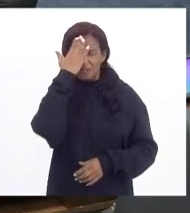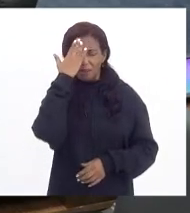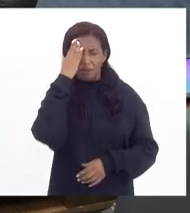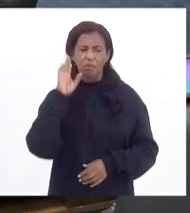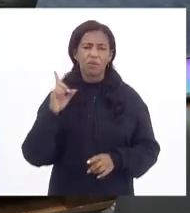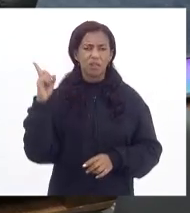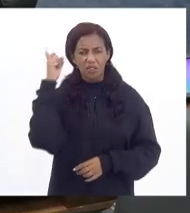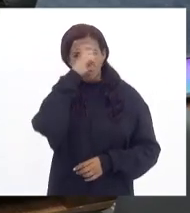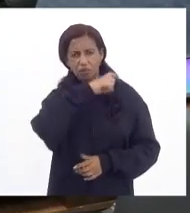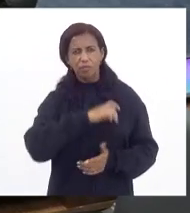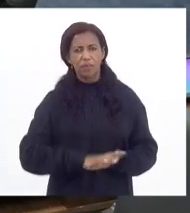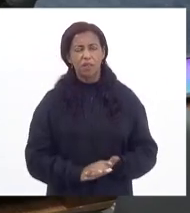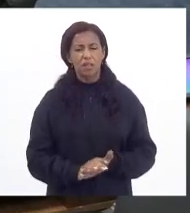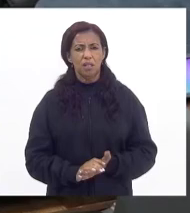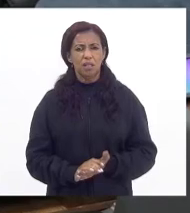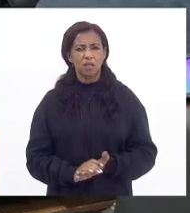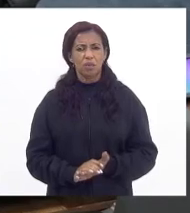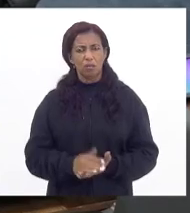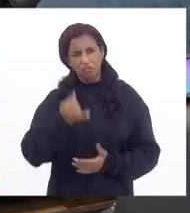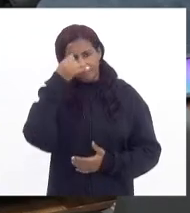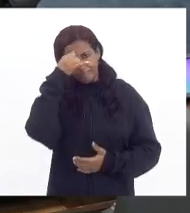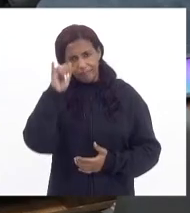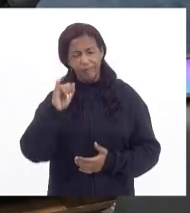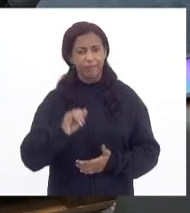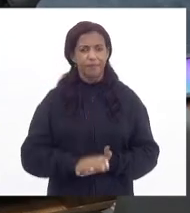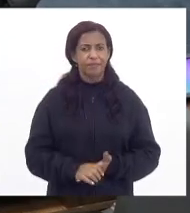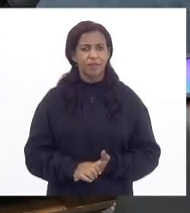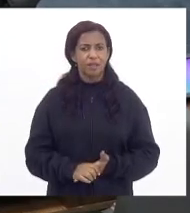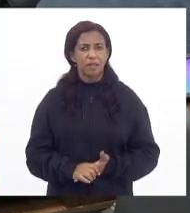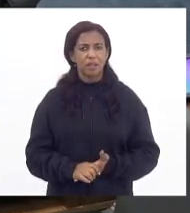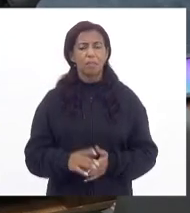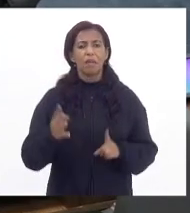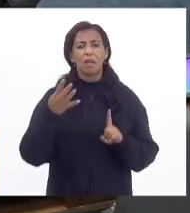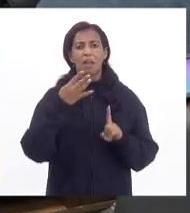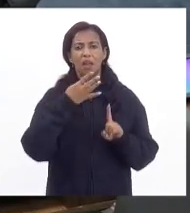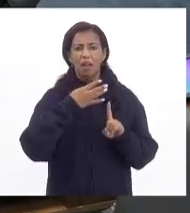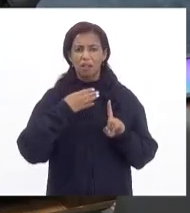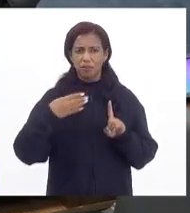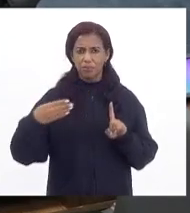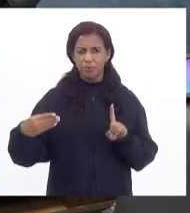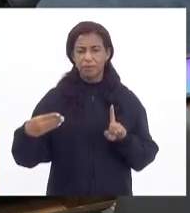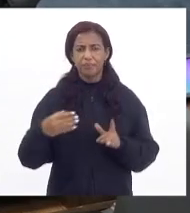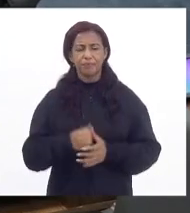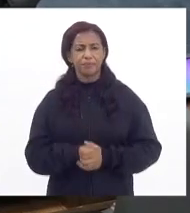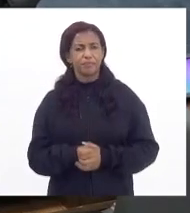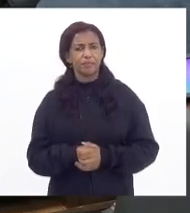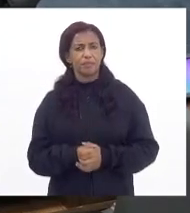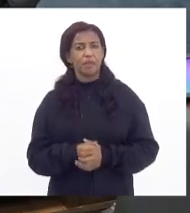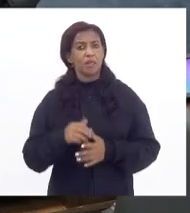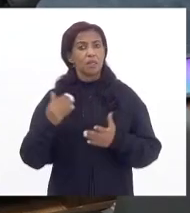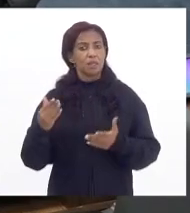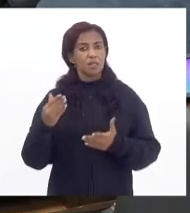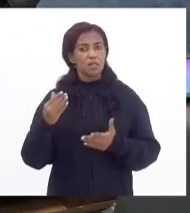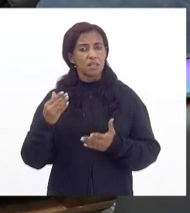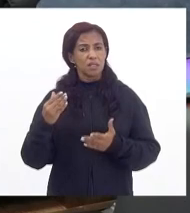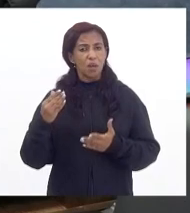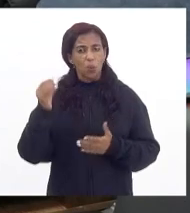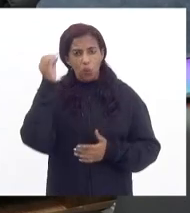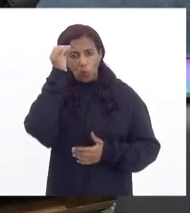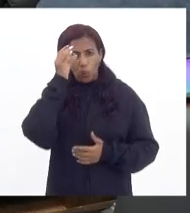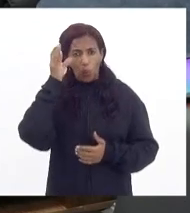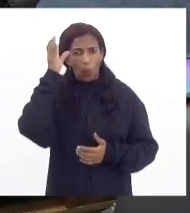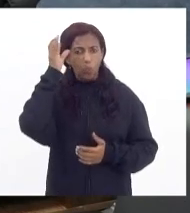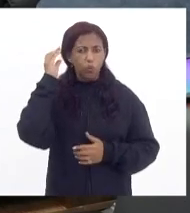difícil combater a intolerância e o racismo, também a LGBTfobia. São culturas que vêm do escravismo